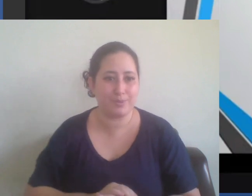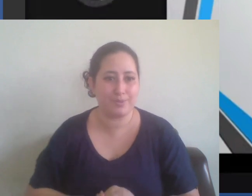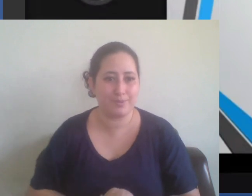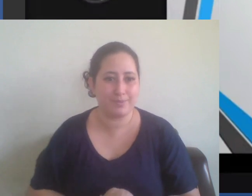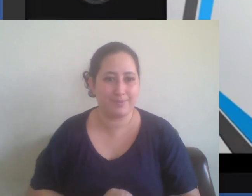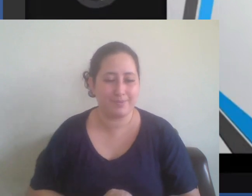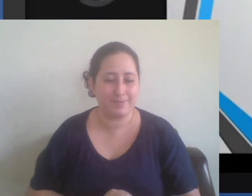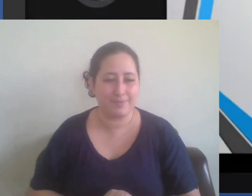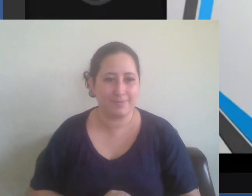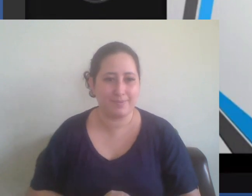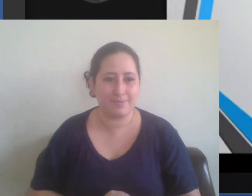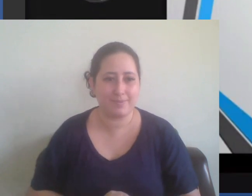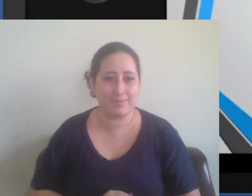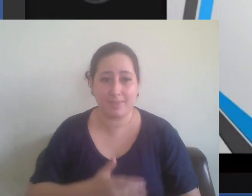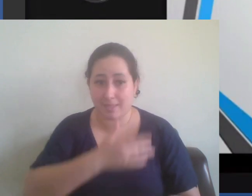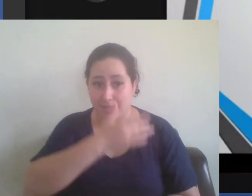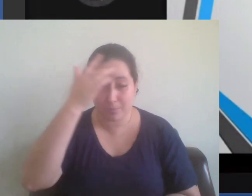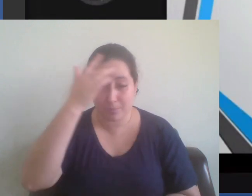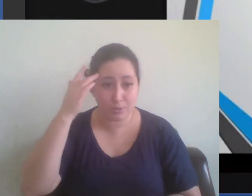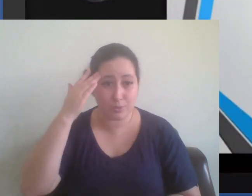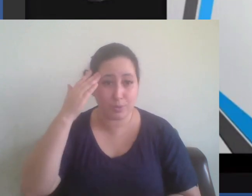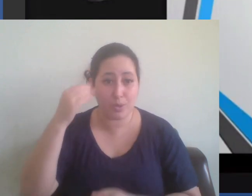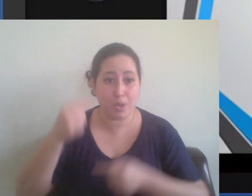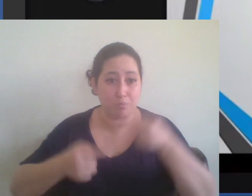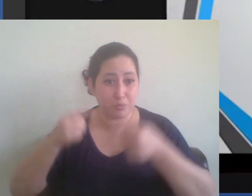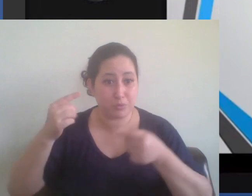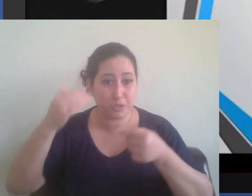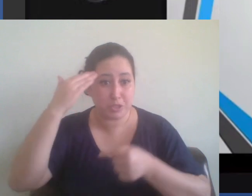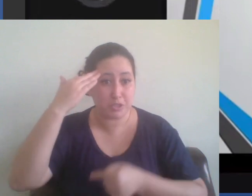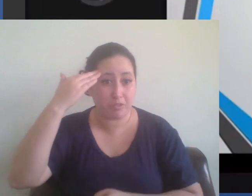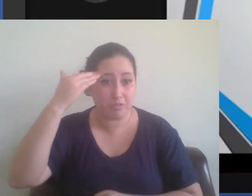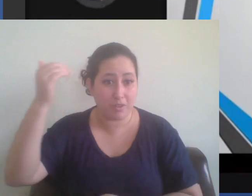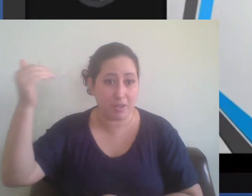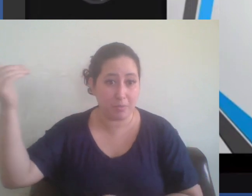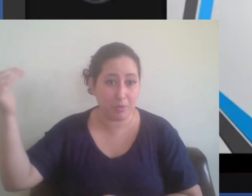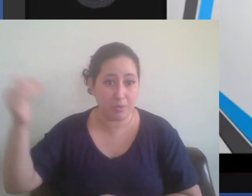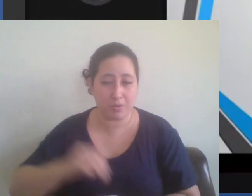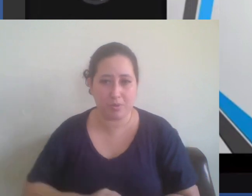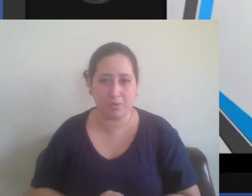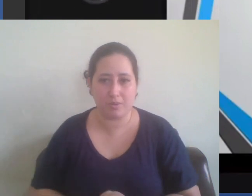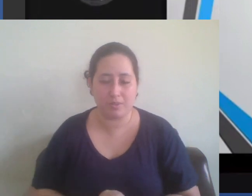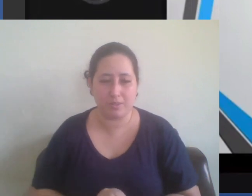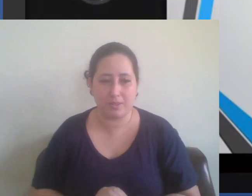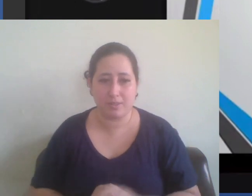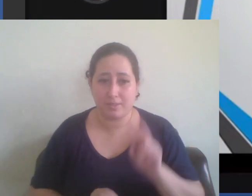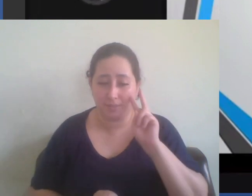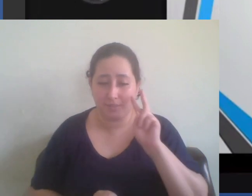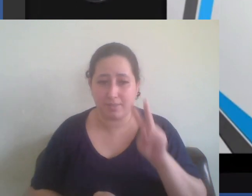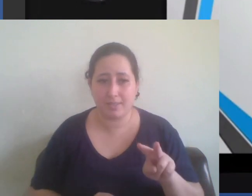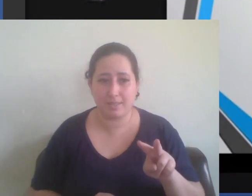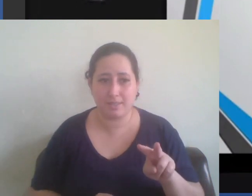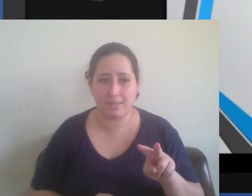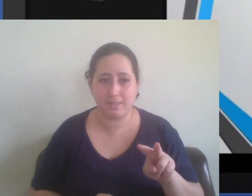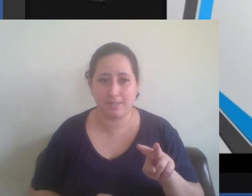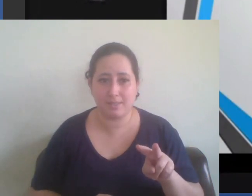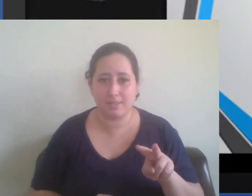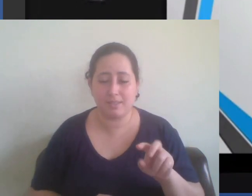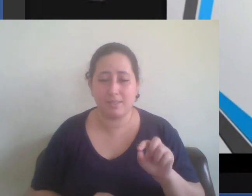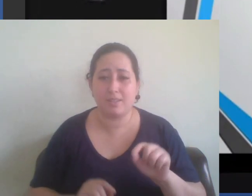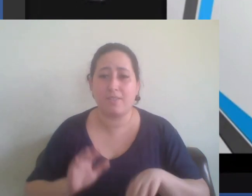figuras proeminentes da política se optou por aquilo que era mais covarde